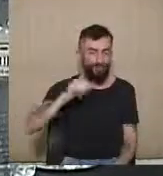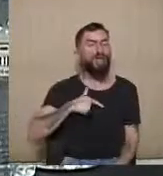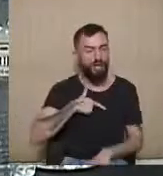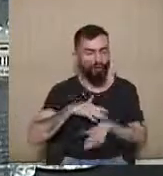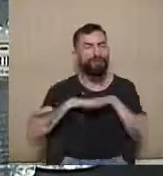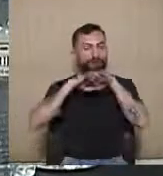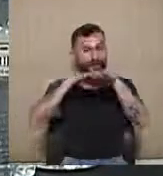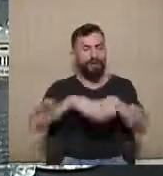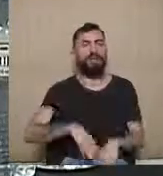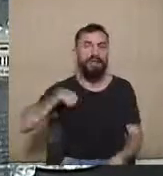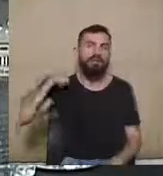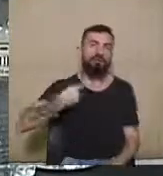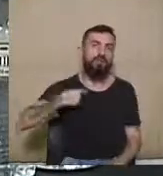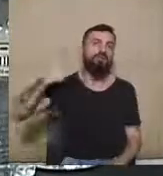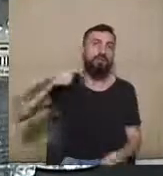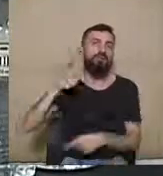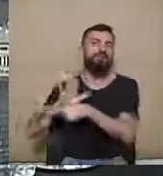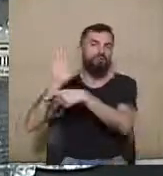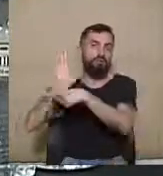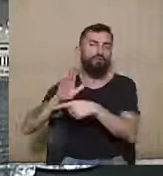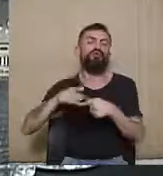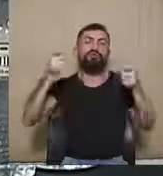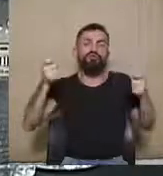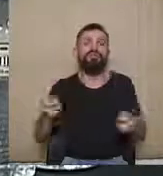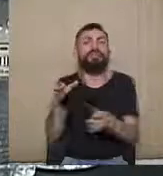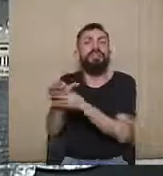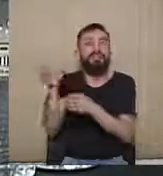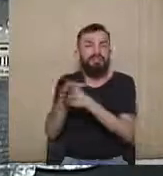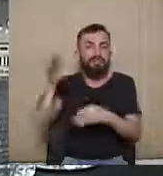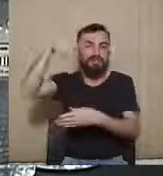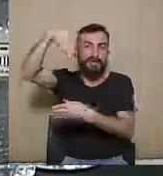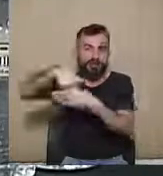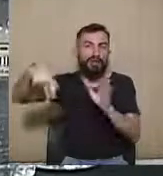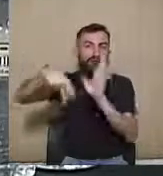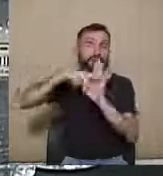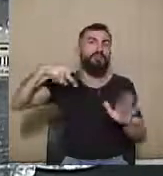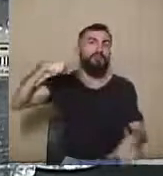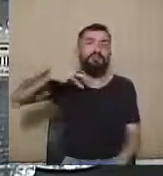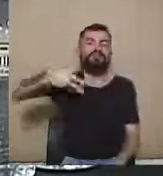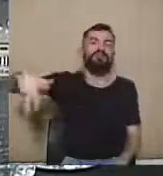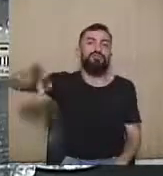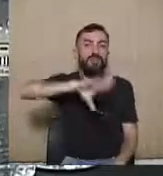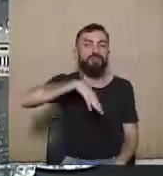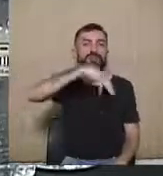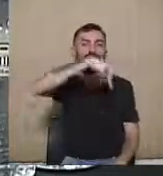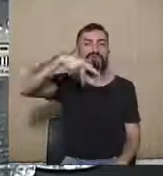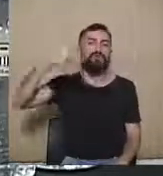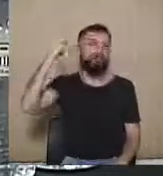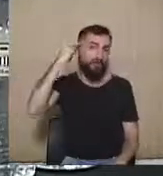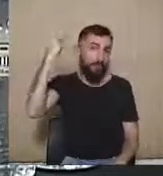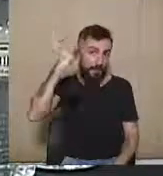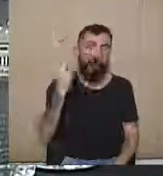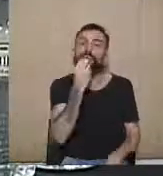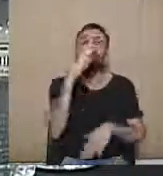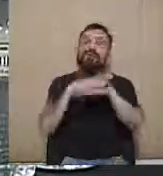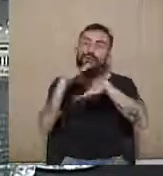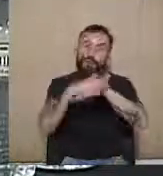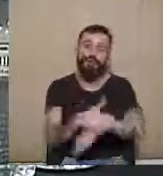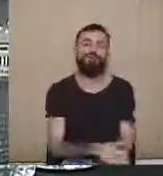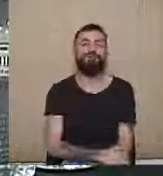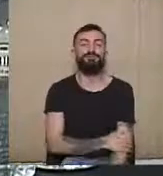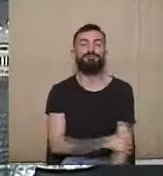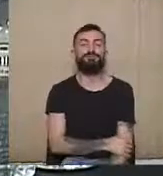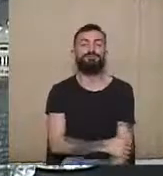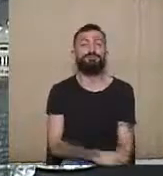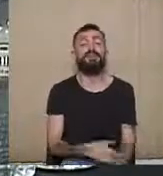sou promotora de justiça, assessora eleitoral do Procurador-Geral de Justiça do Ministério Público de São Paulo. Boa noite. E,